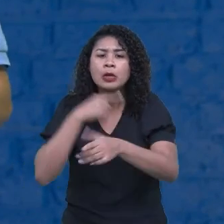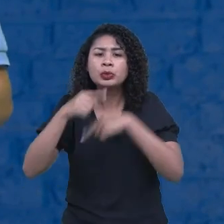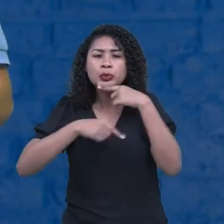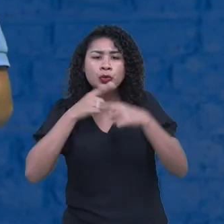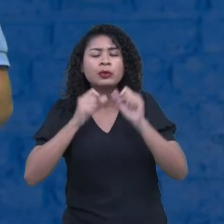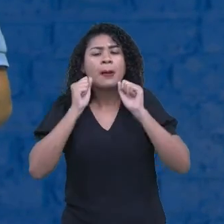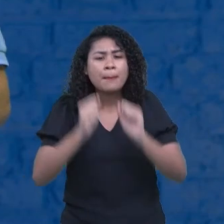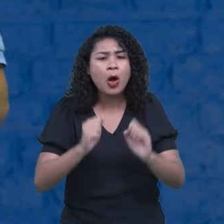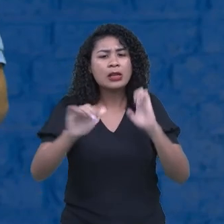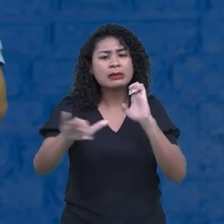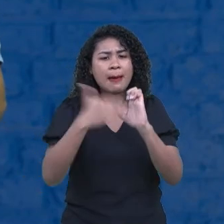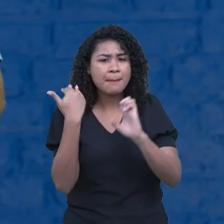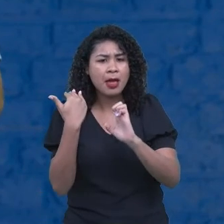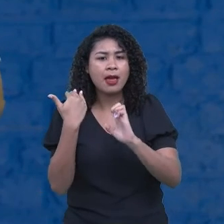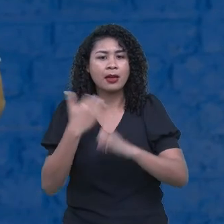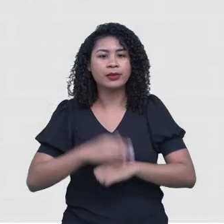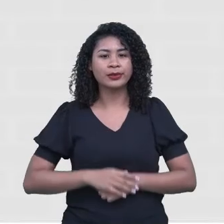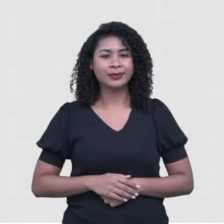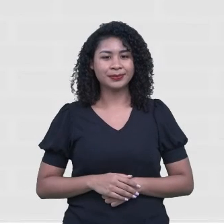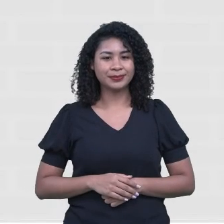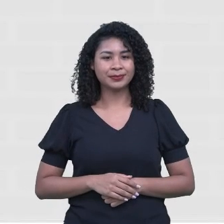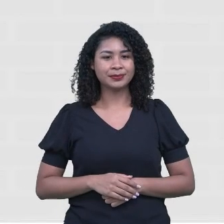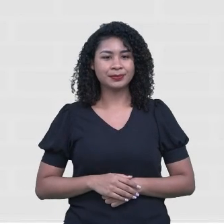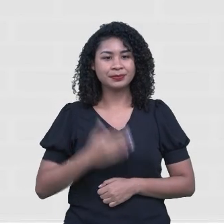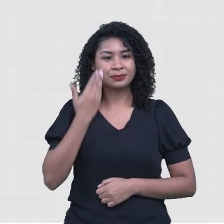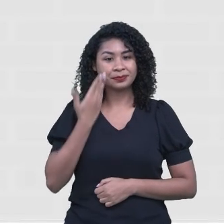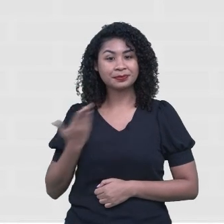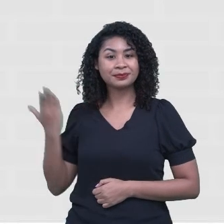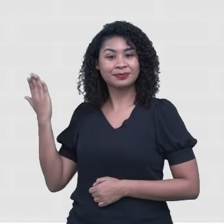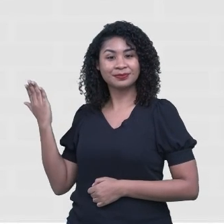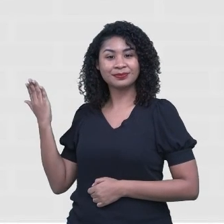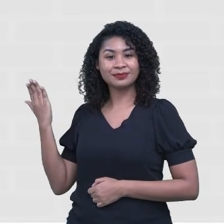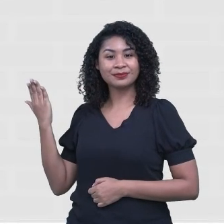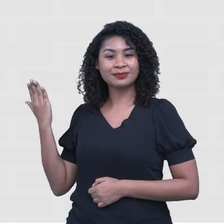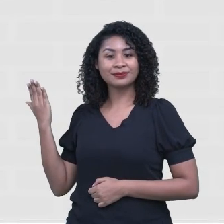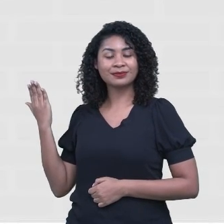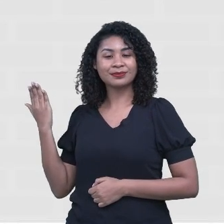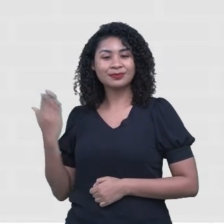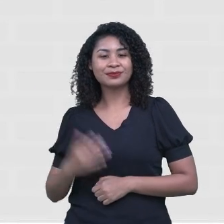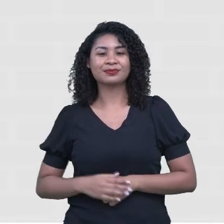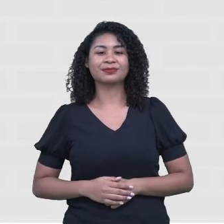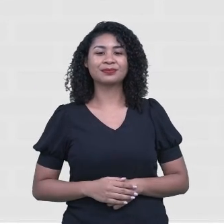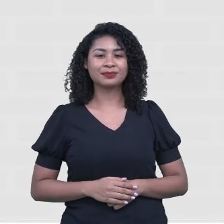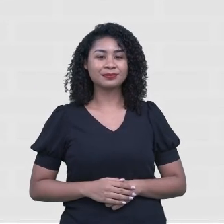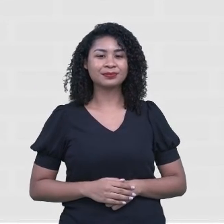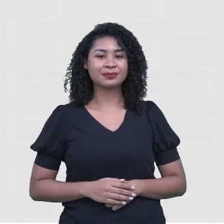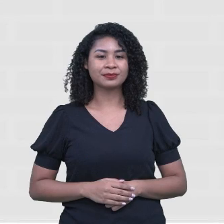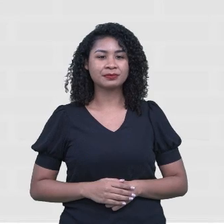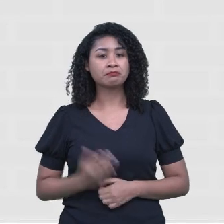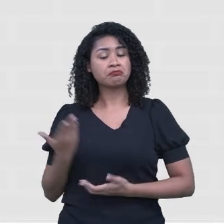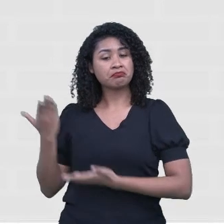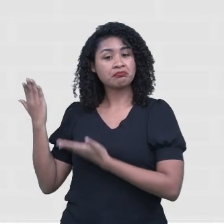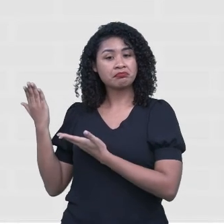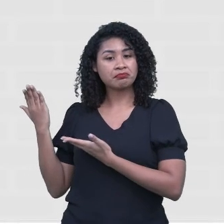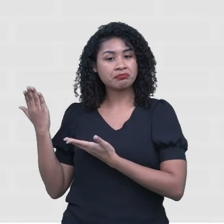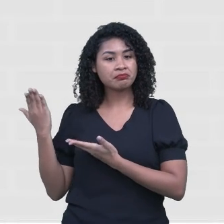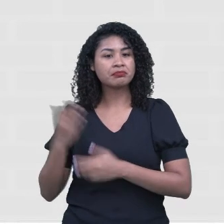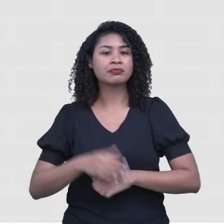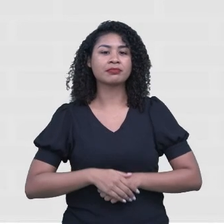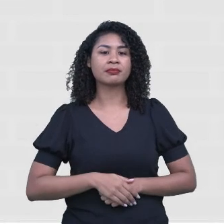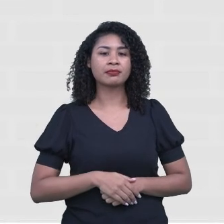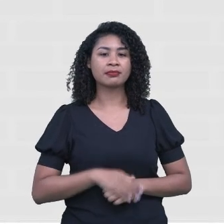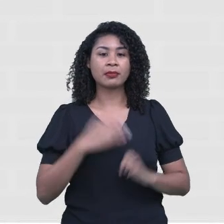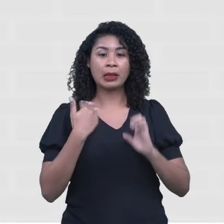em contato pelo nosso e-mail. Vamos ver? Está aí na tela para vocês. Certo? Então, esse é o nosso e-mail, psicossocial,